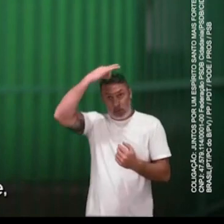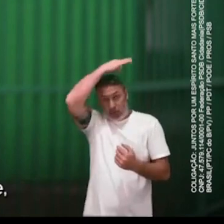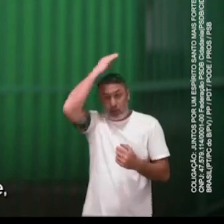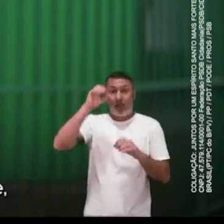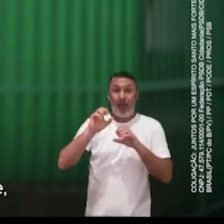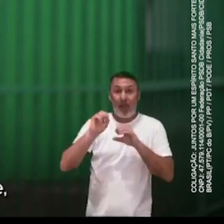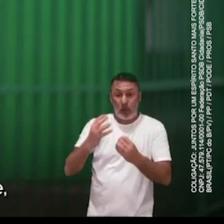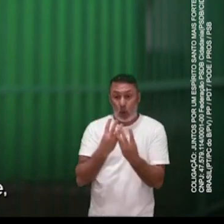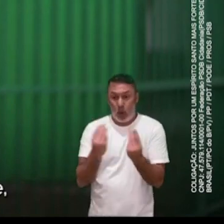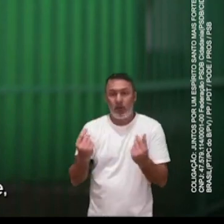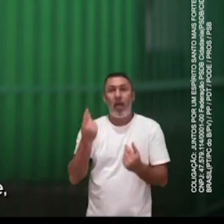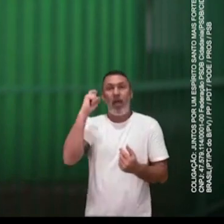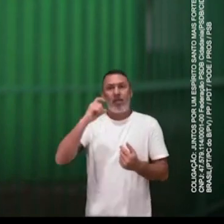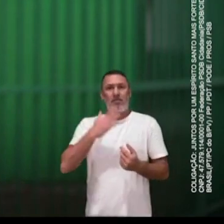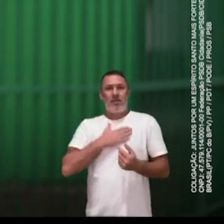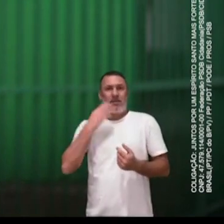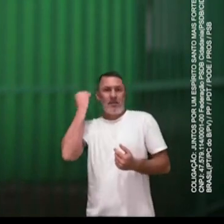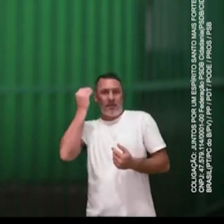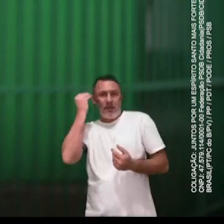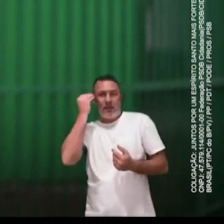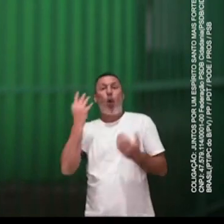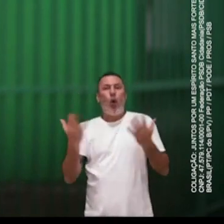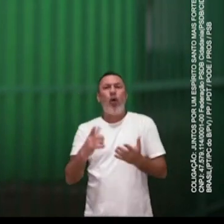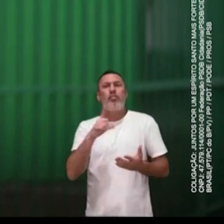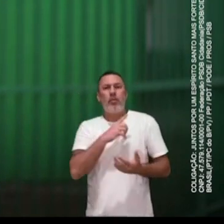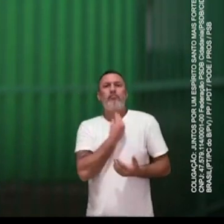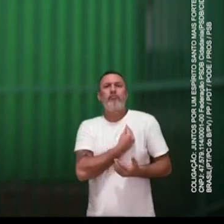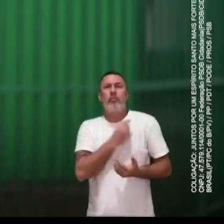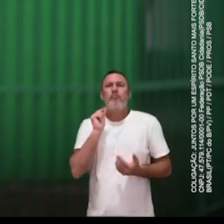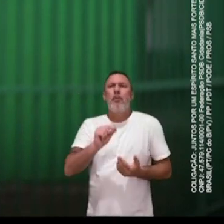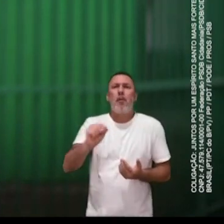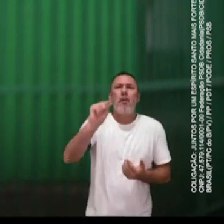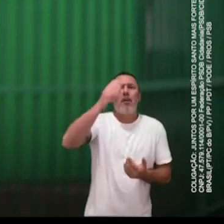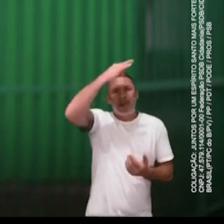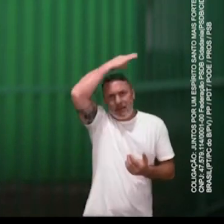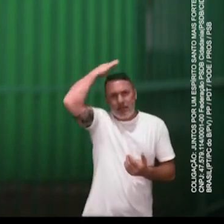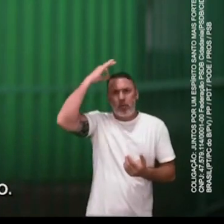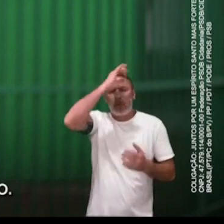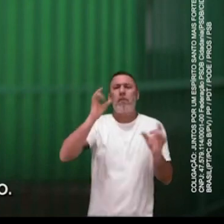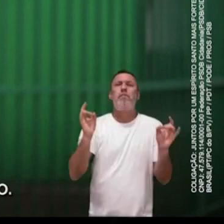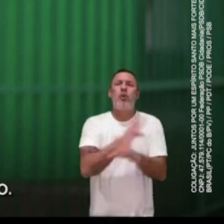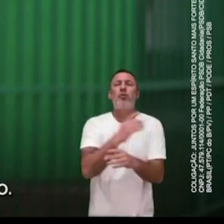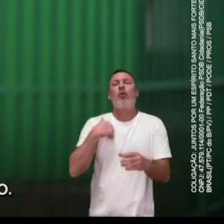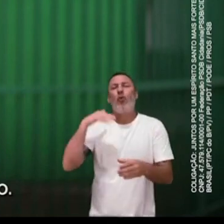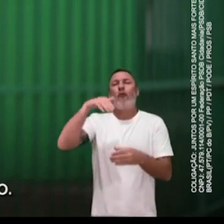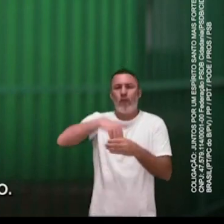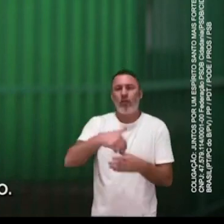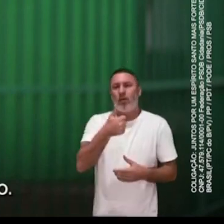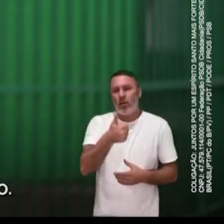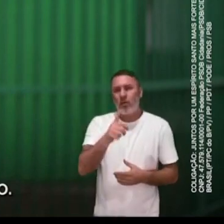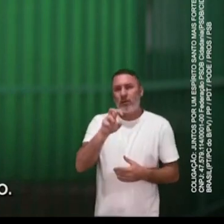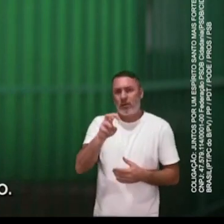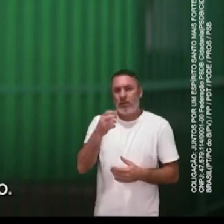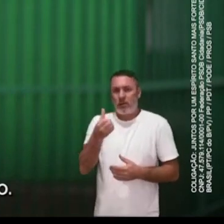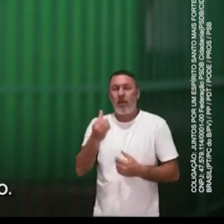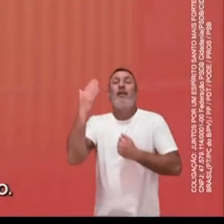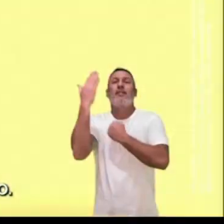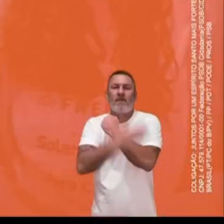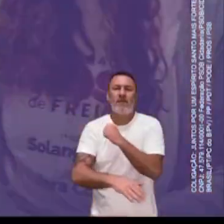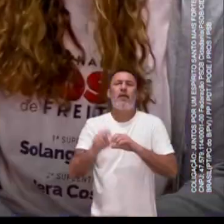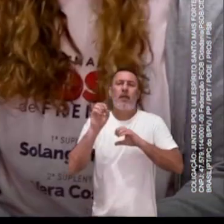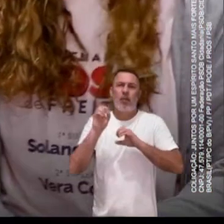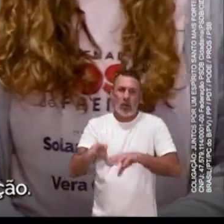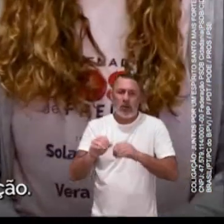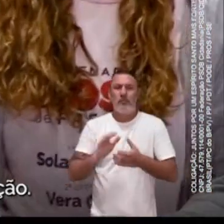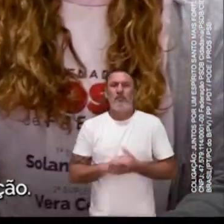educação de qualidade que eu tive, ela hoje se espalha por todo o nosso estado. Eu voto 156 para defender a